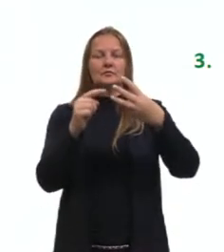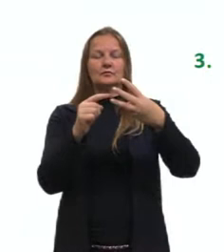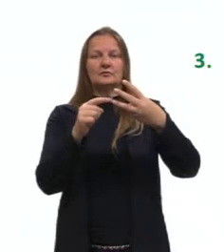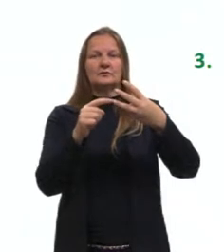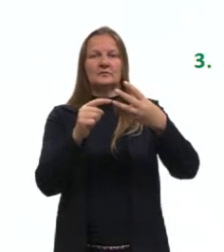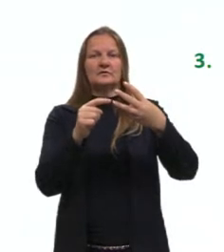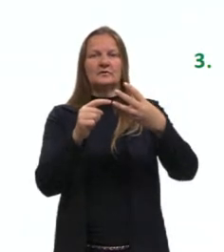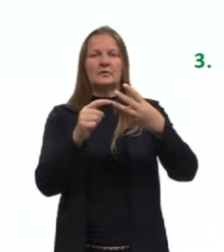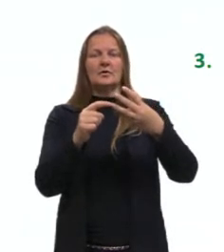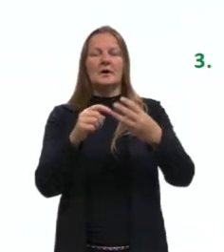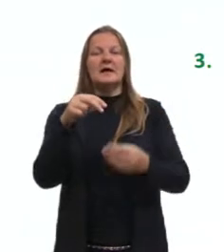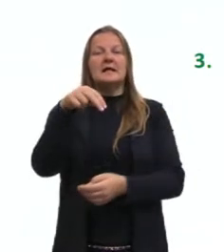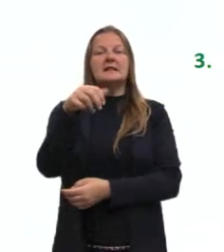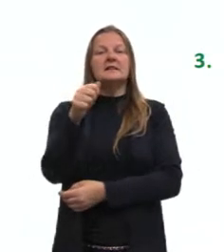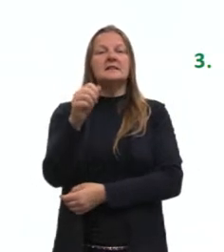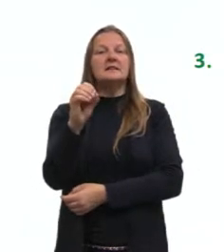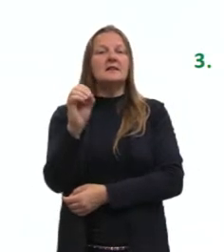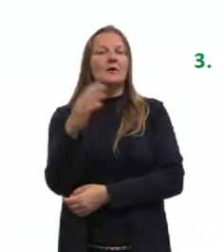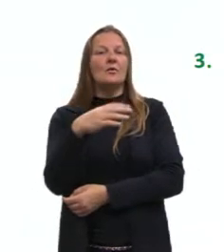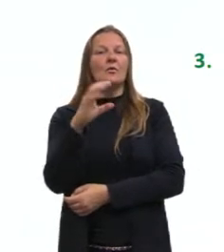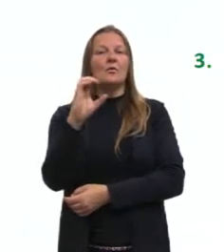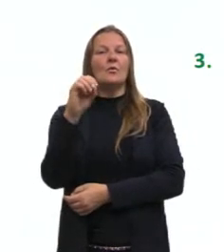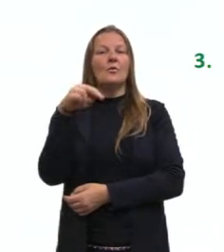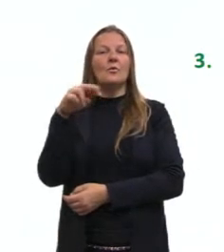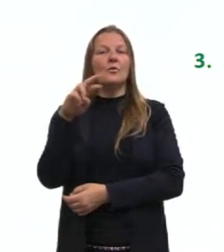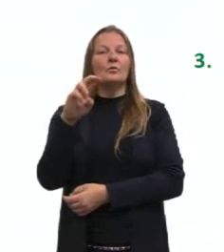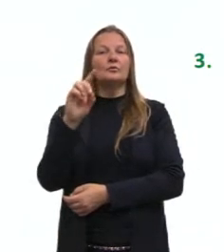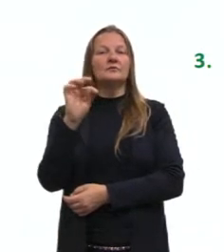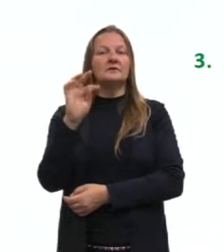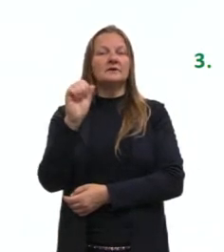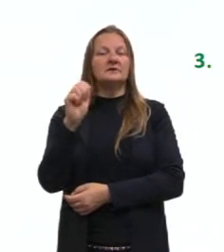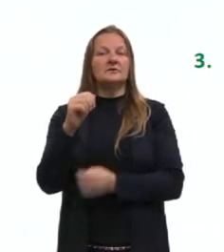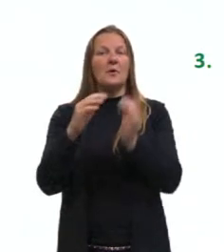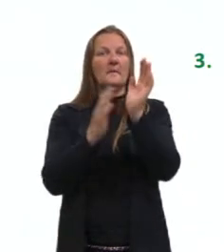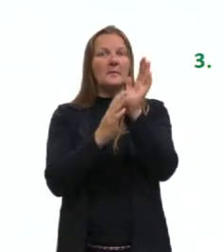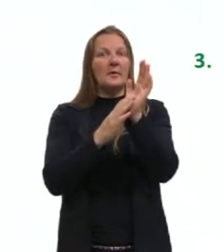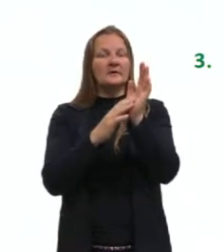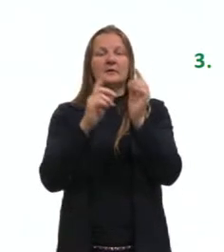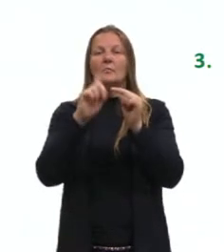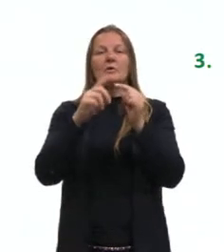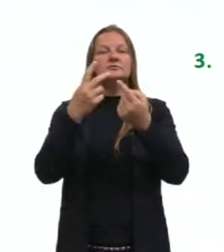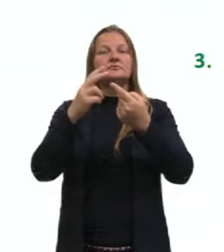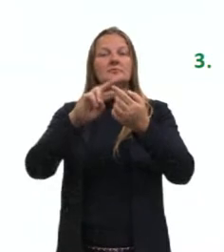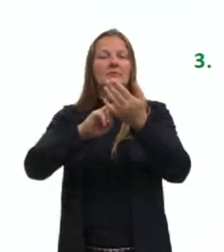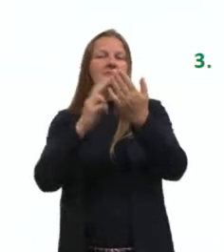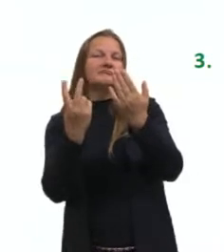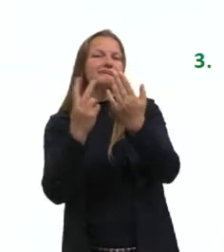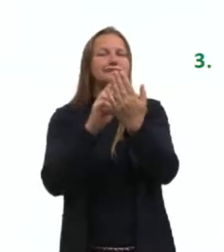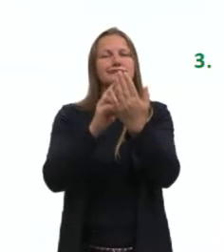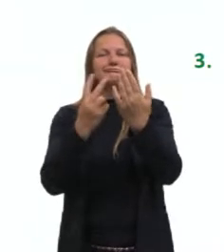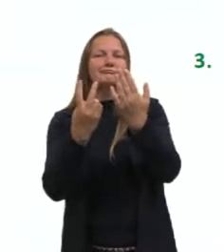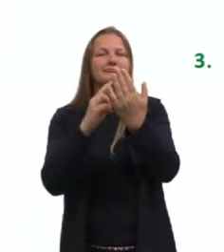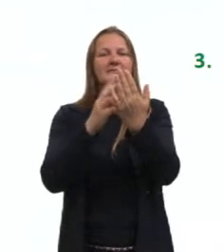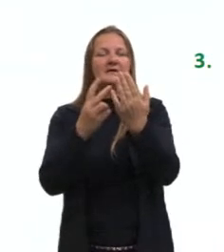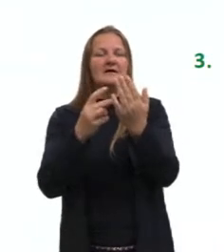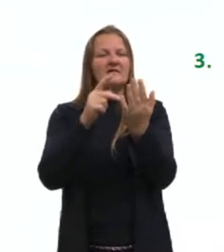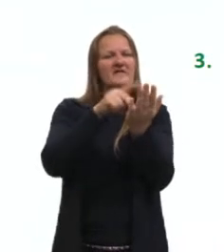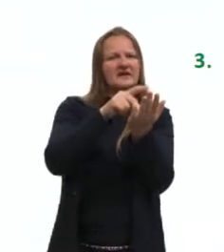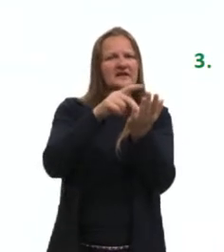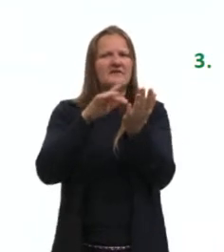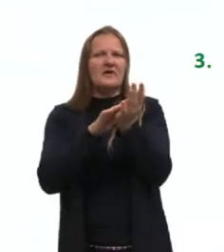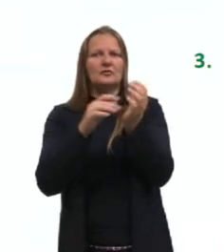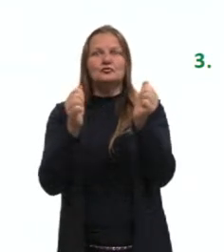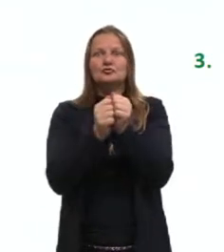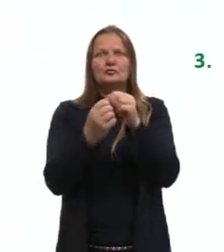ali, que é o princípio da não contradição. Uma proposição não pode ser, ao mesmo tempo, verdadeira e